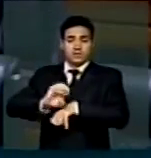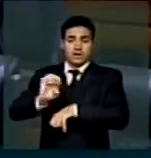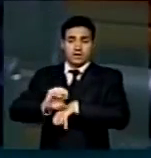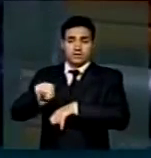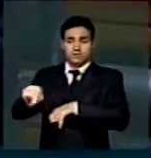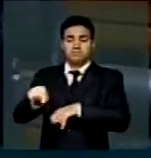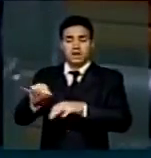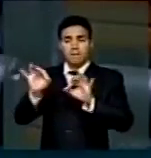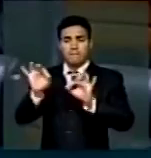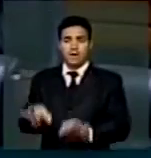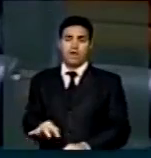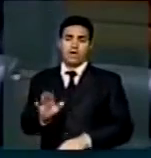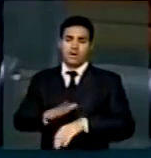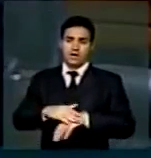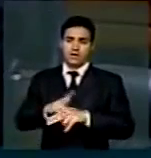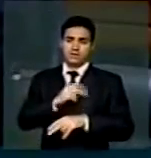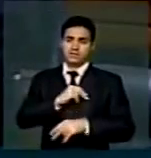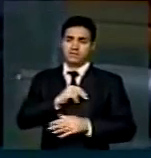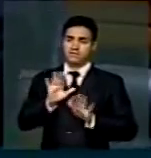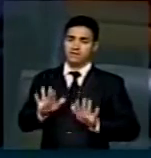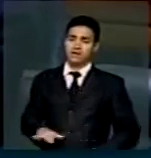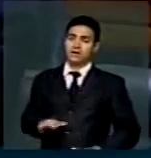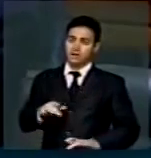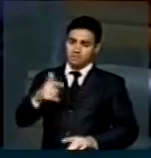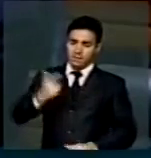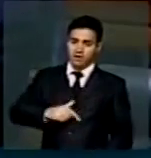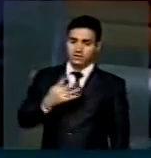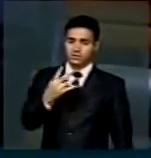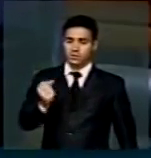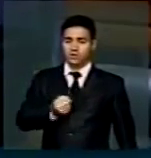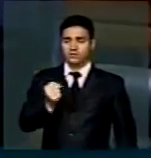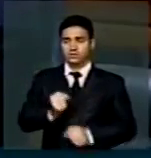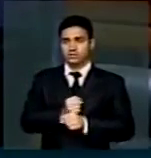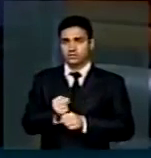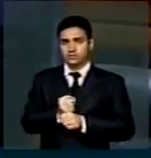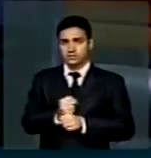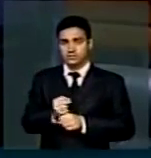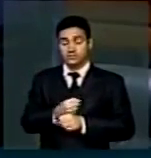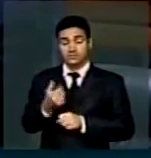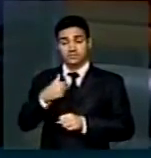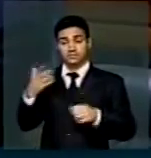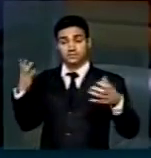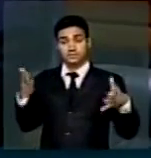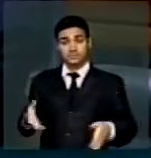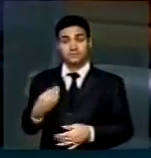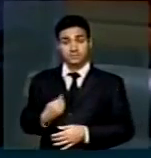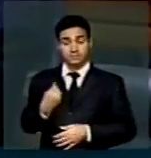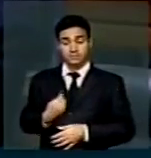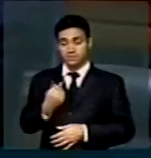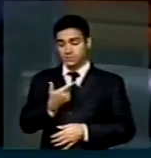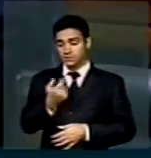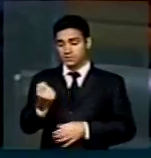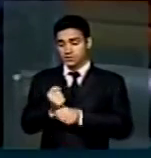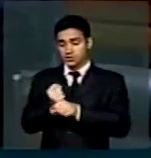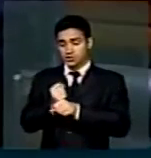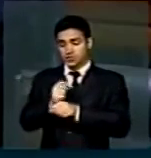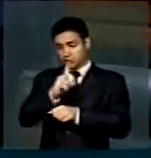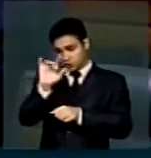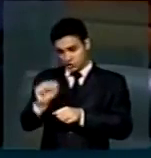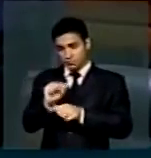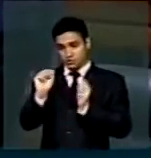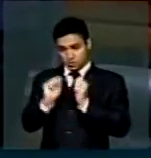carro que está e continuar assim por mais quatro anos. Eu participei esses últimos 20 dias com o governador,